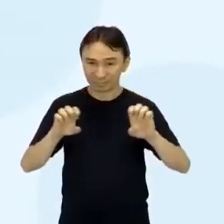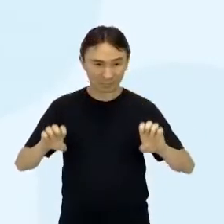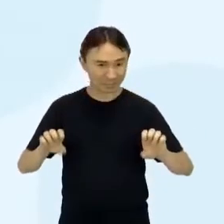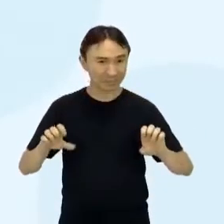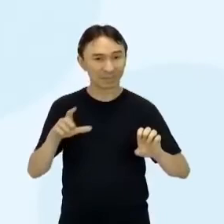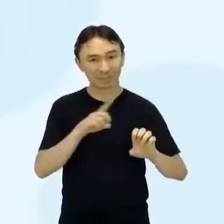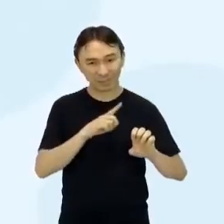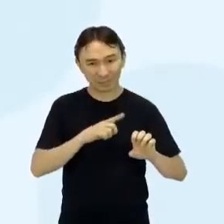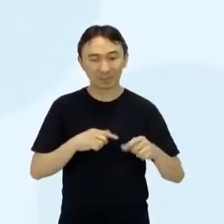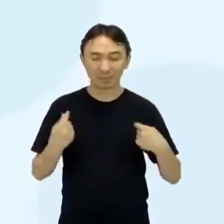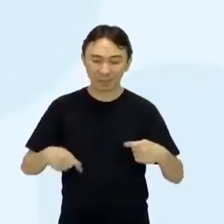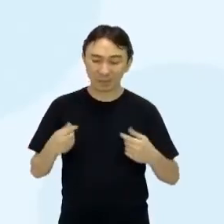mencionamos, tem que ter começo, meio e fim.